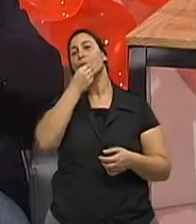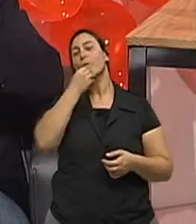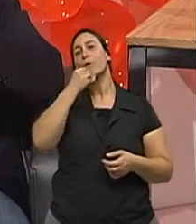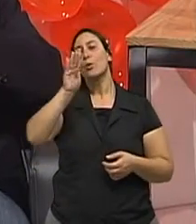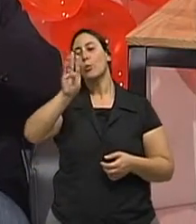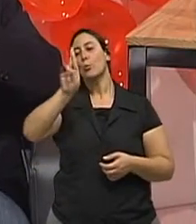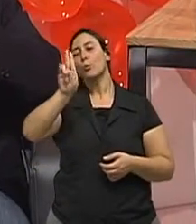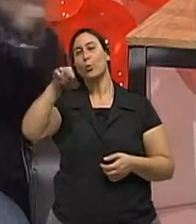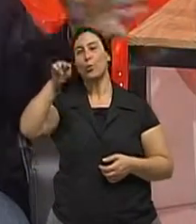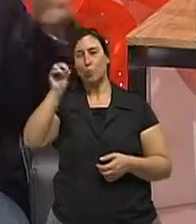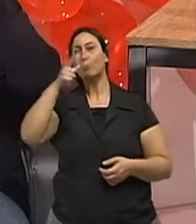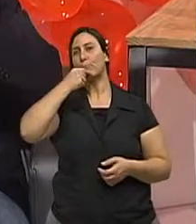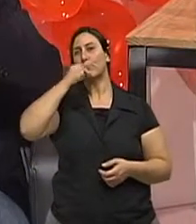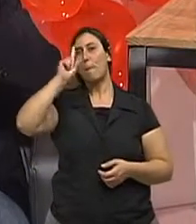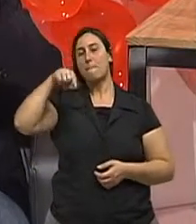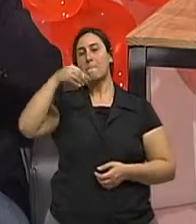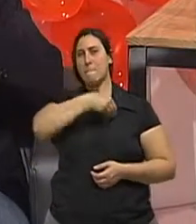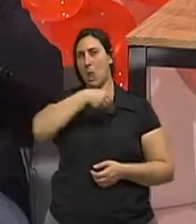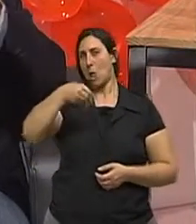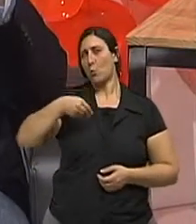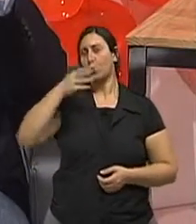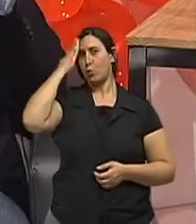Palombini, sempre nos ensinou.